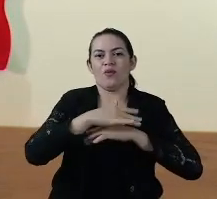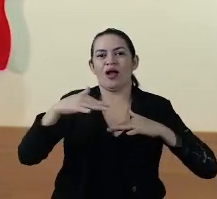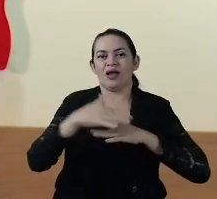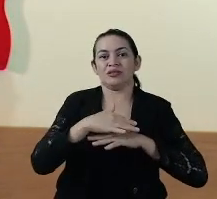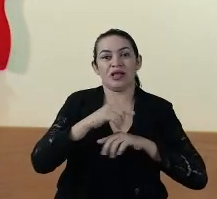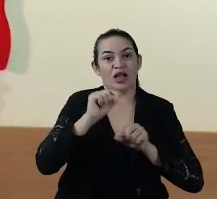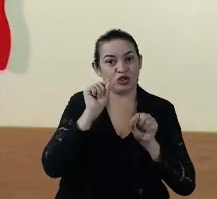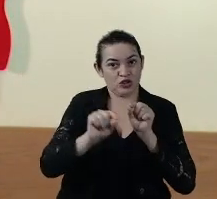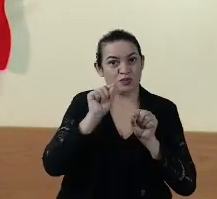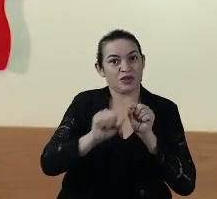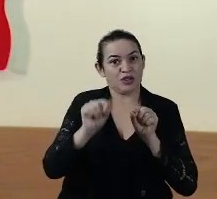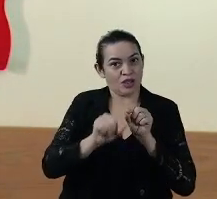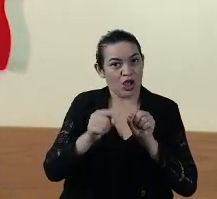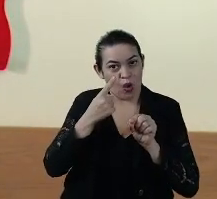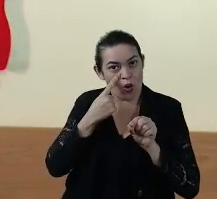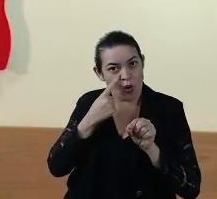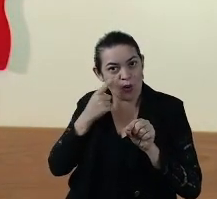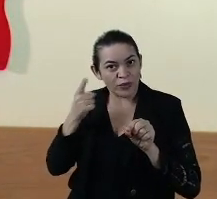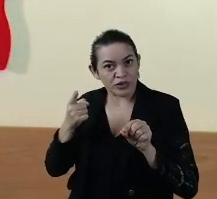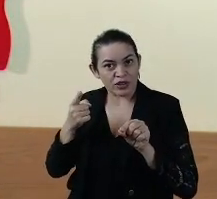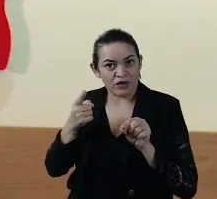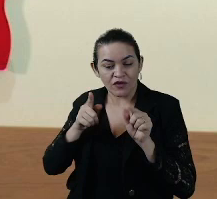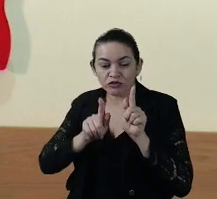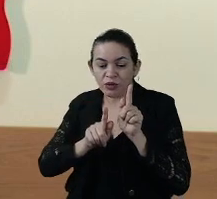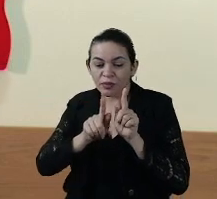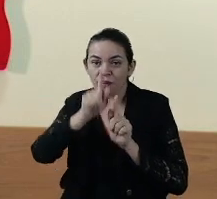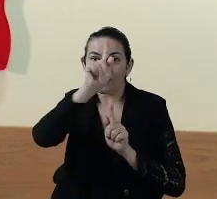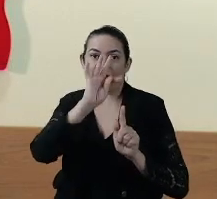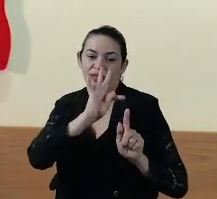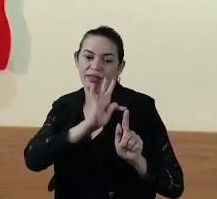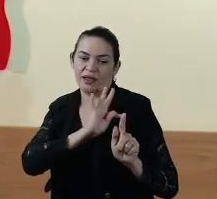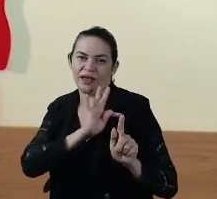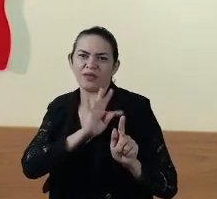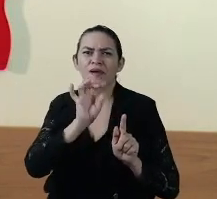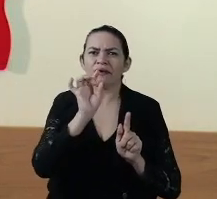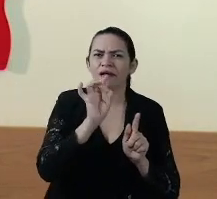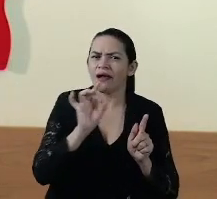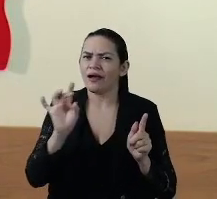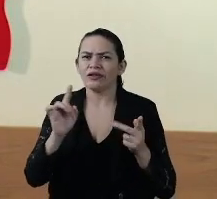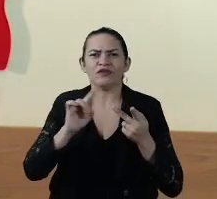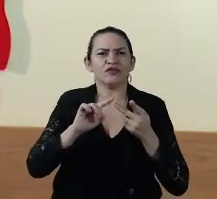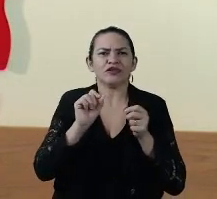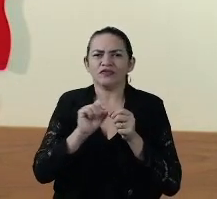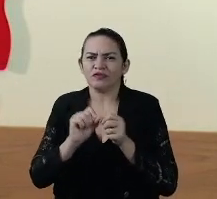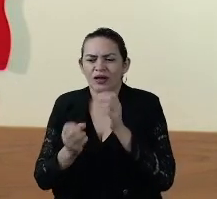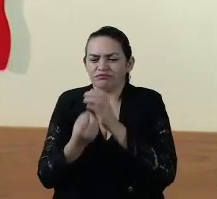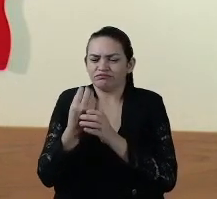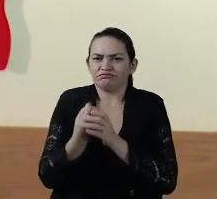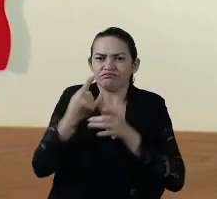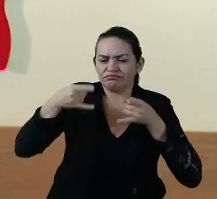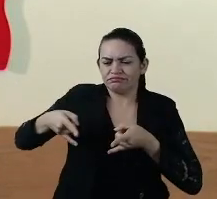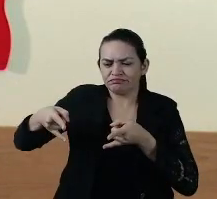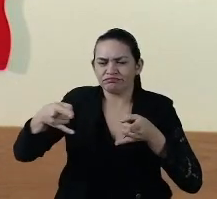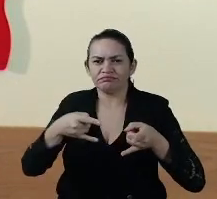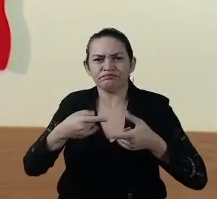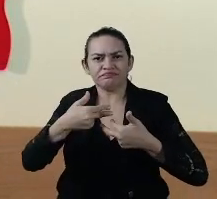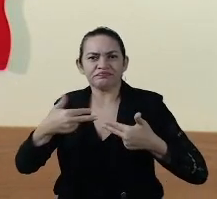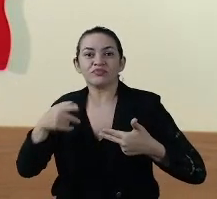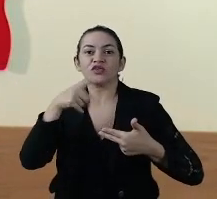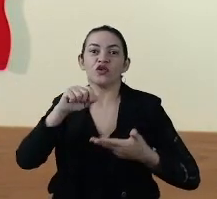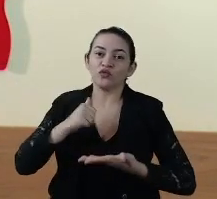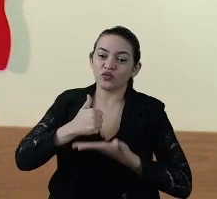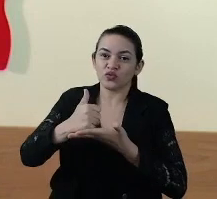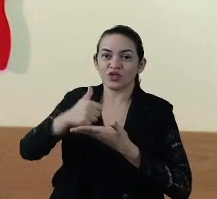observando sempre indicadores técnicos. E cada obra que você faz, executa, leito que você abre numa região, você